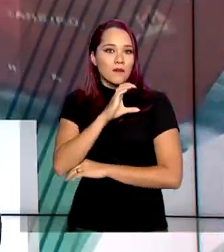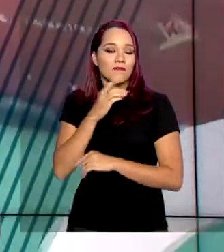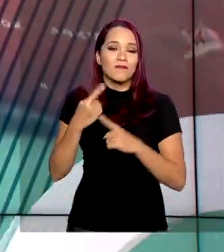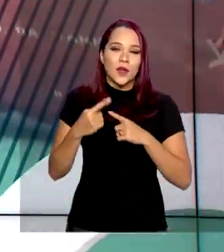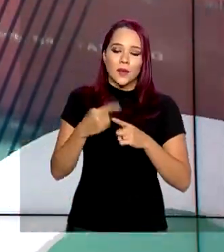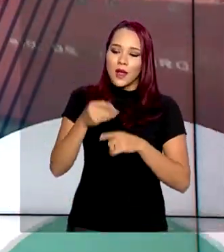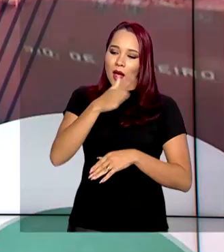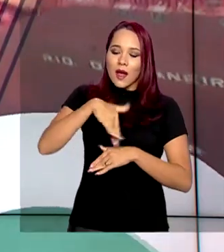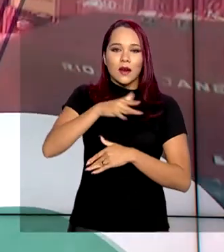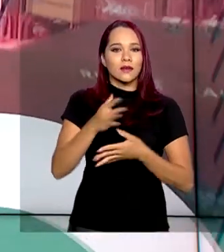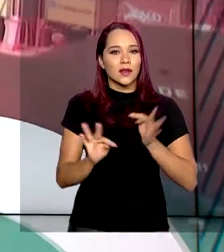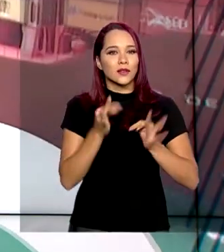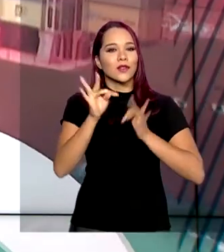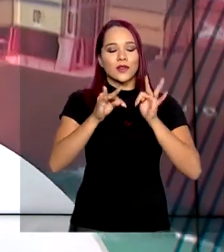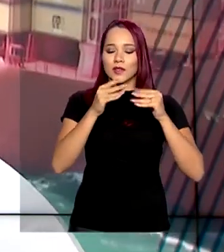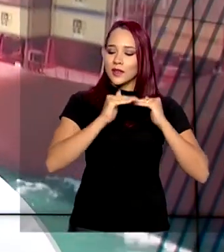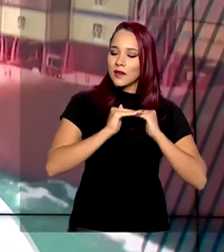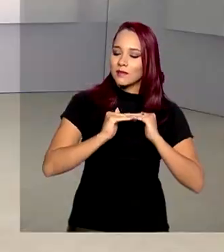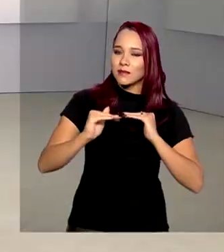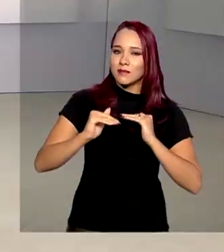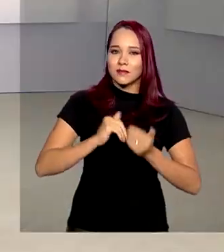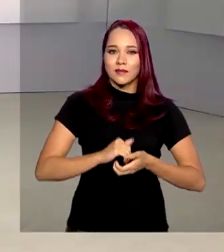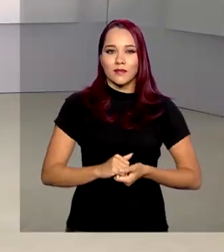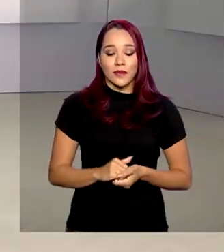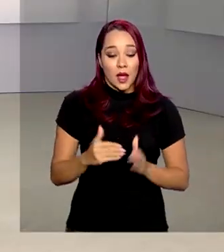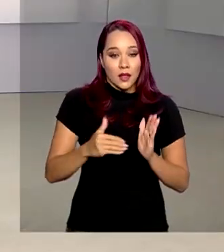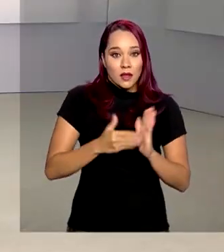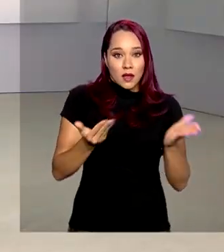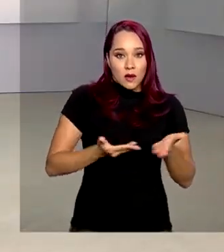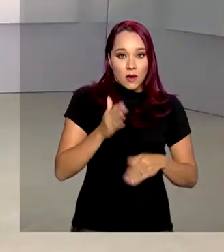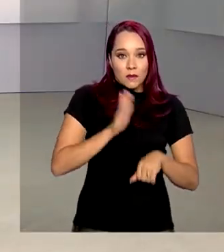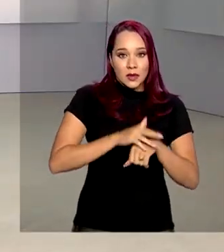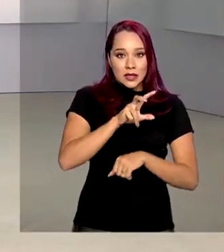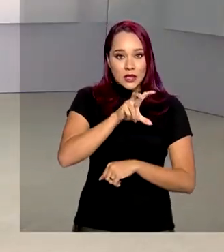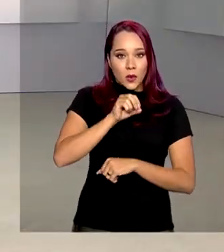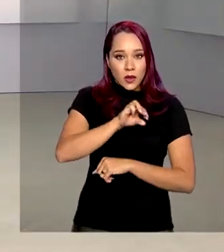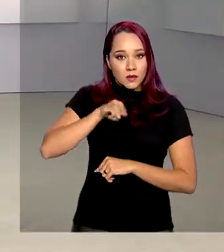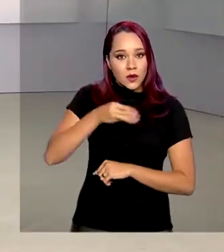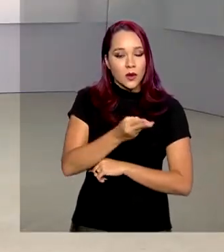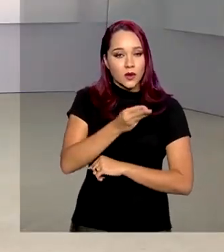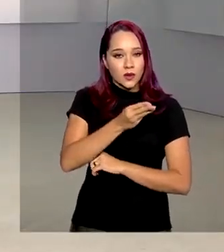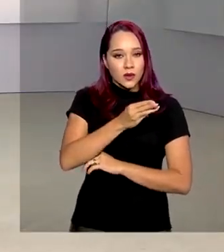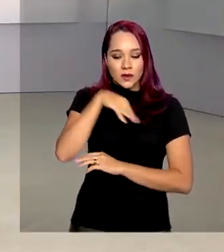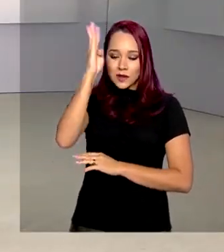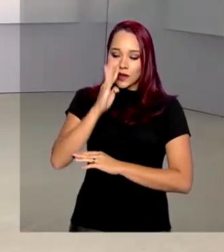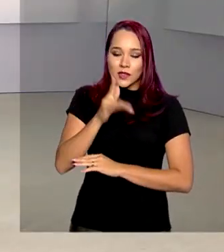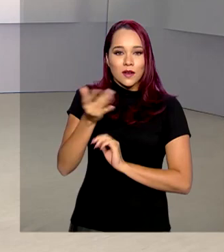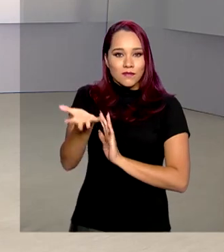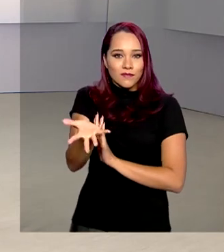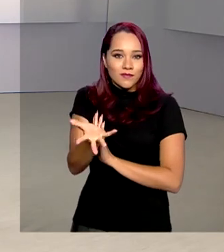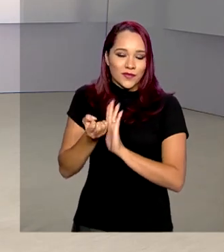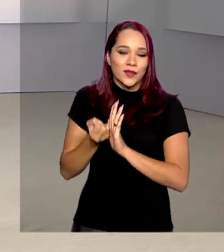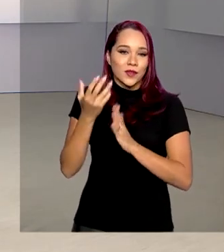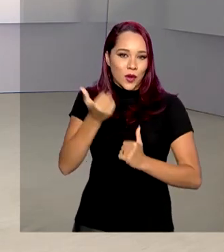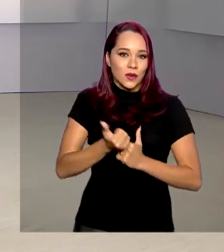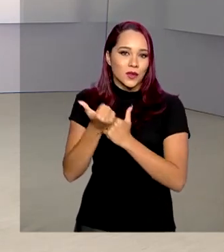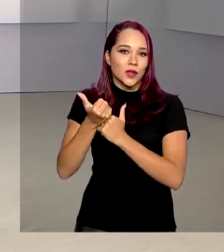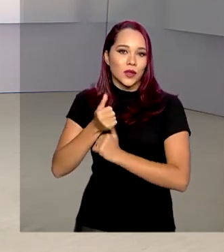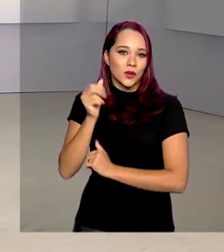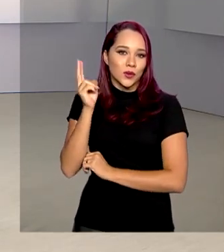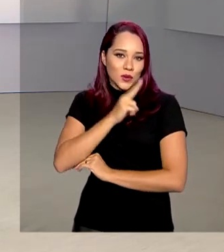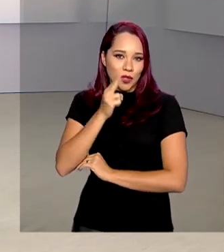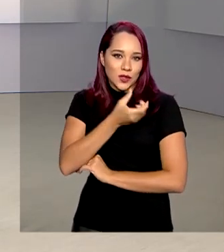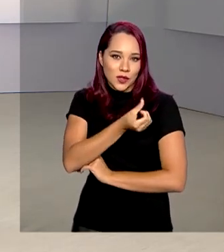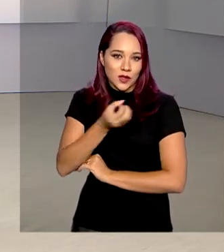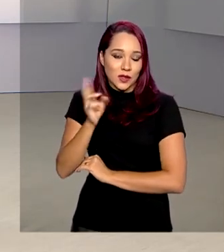parte tecnológica estabilizada. Até agora, mais de 50 milhões de brasileiros já receberam o crédito do benefício. Ao